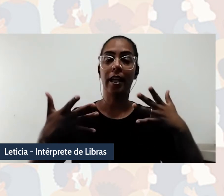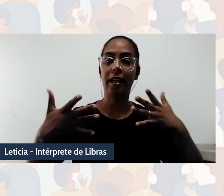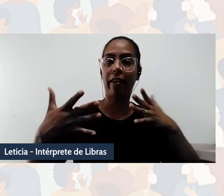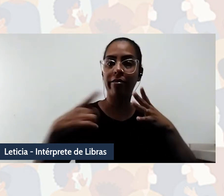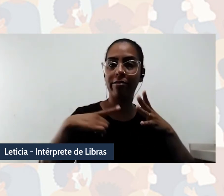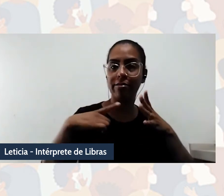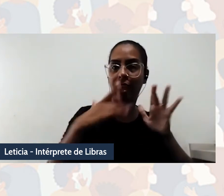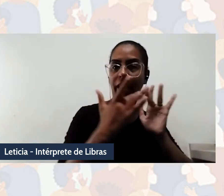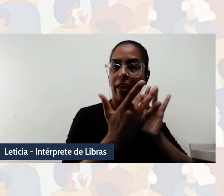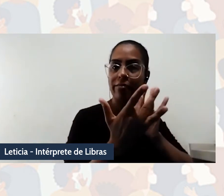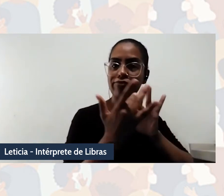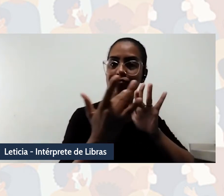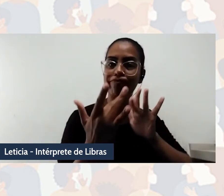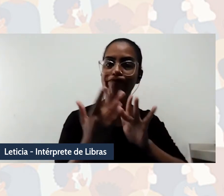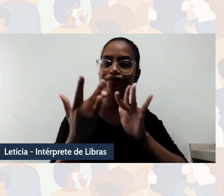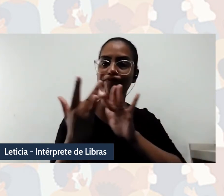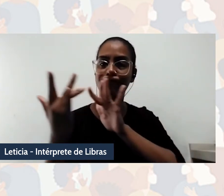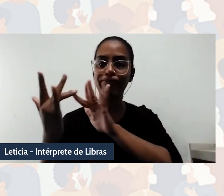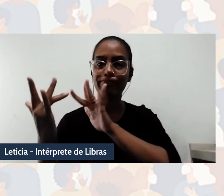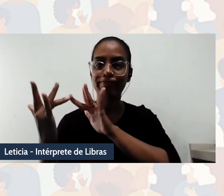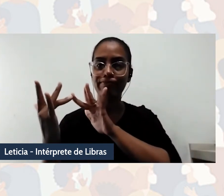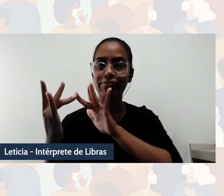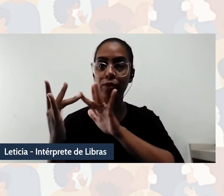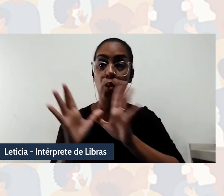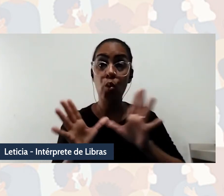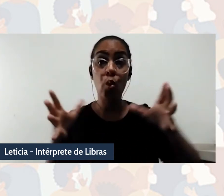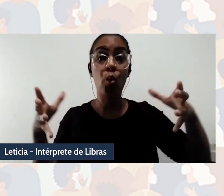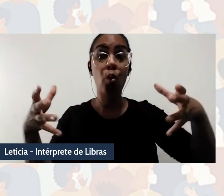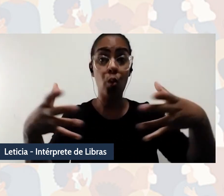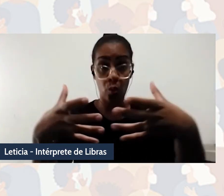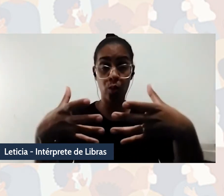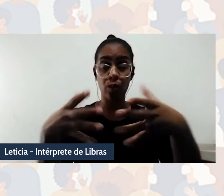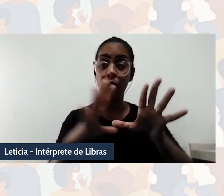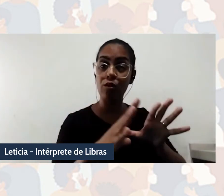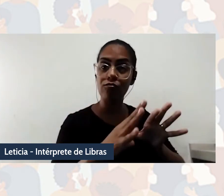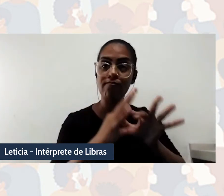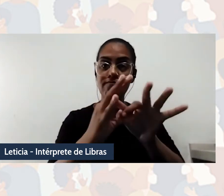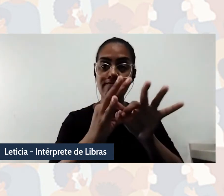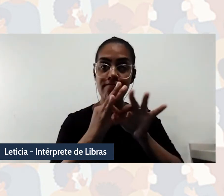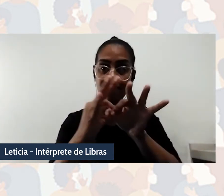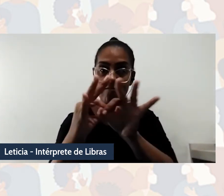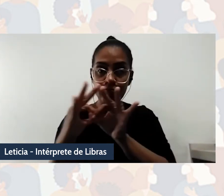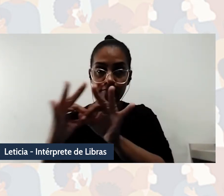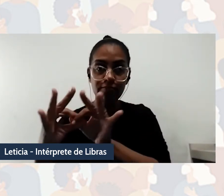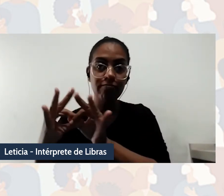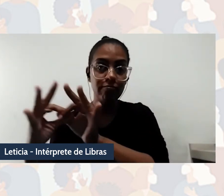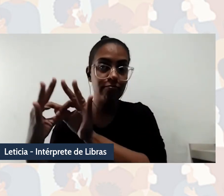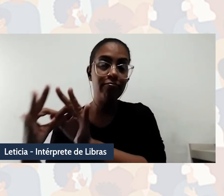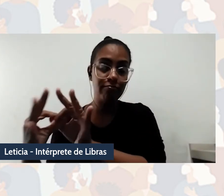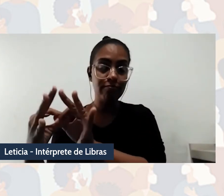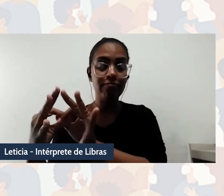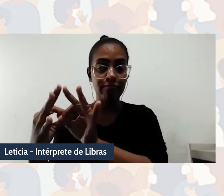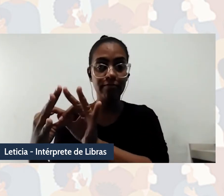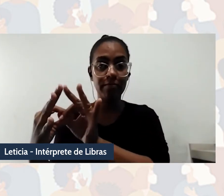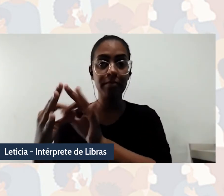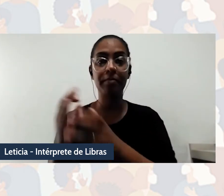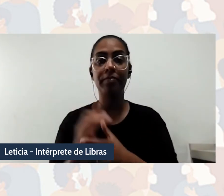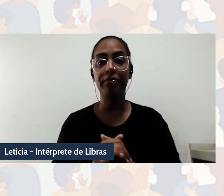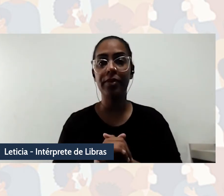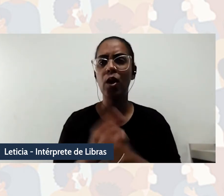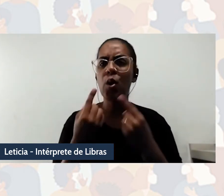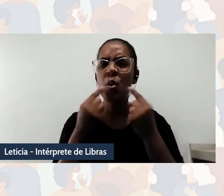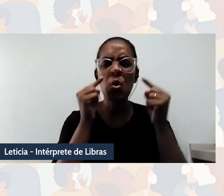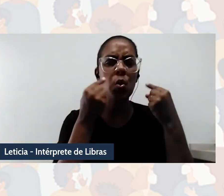humanidade coletiva, esses outros saberes, situando esses egos, situando os sujeitos, nos situando criticamente